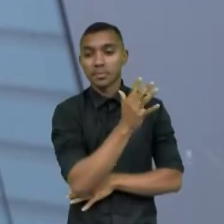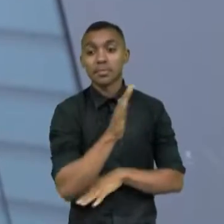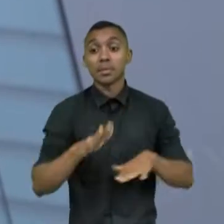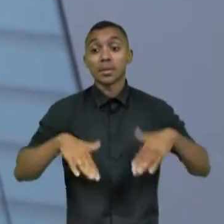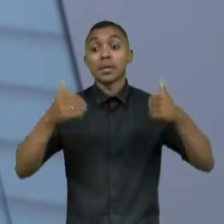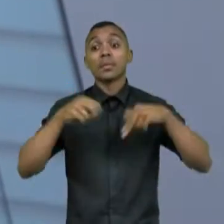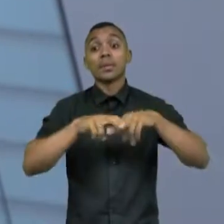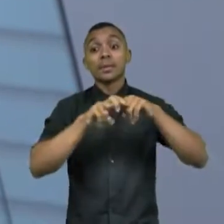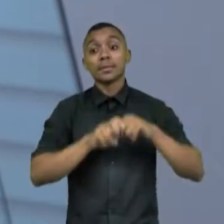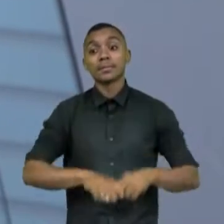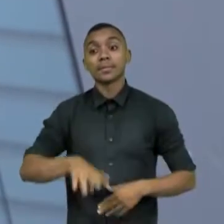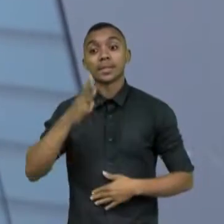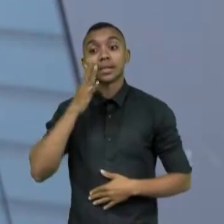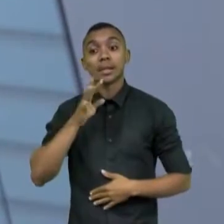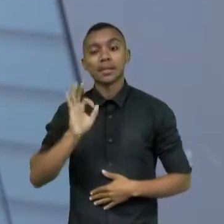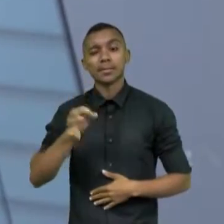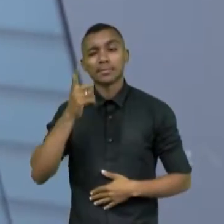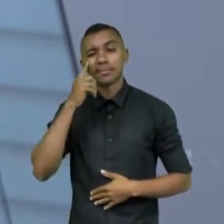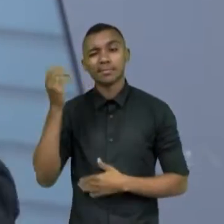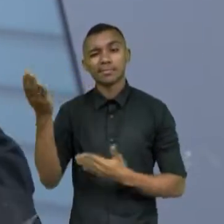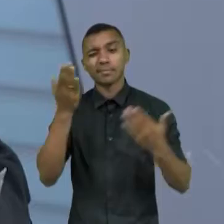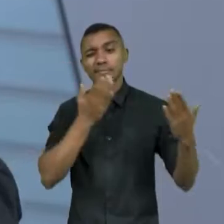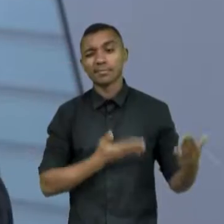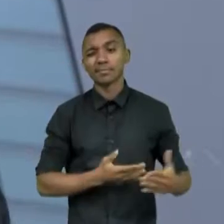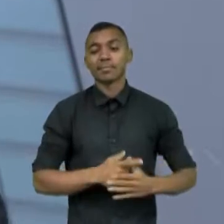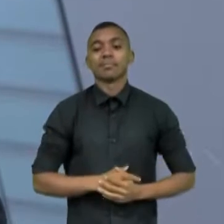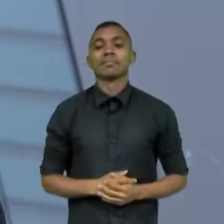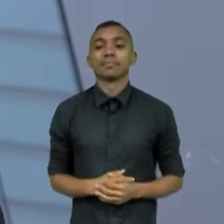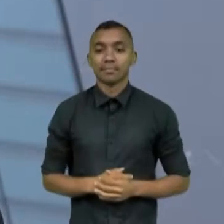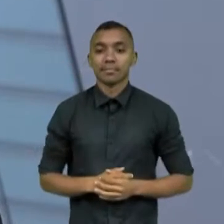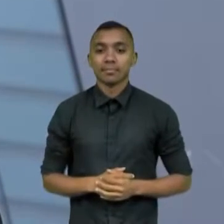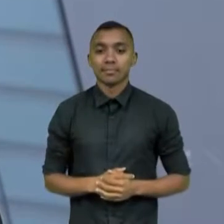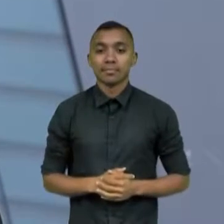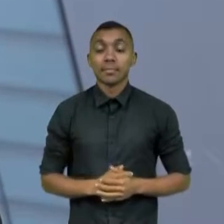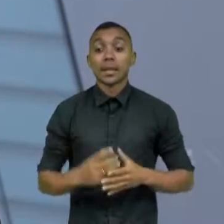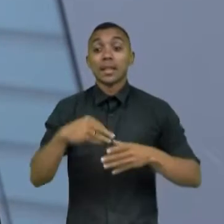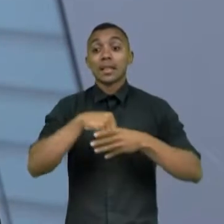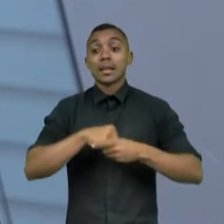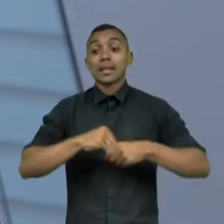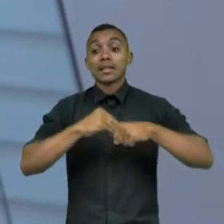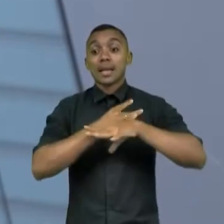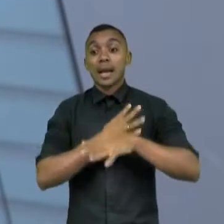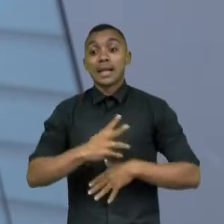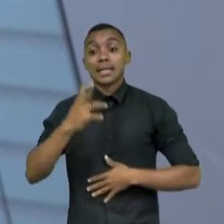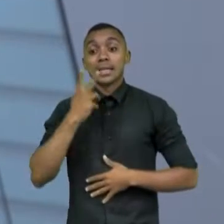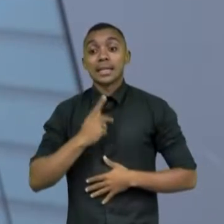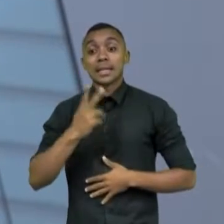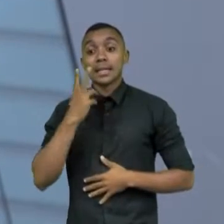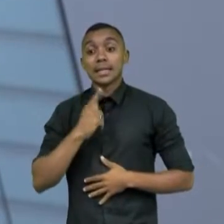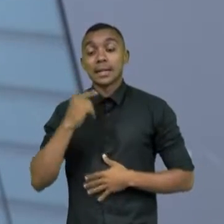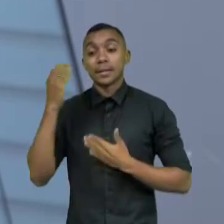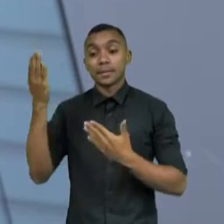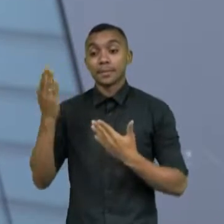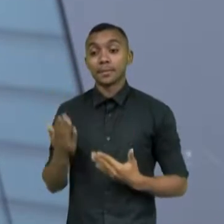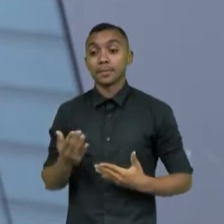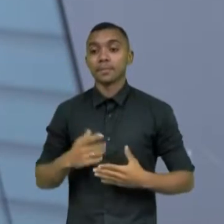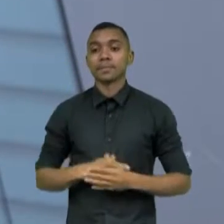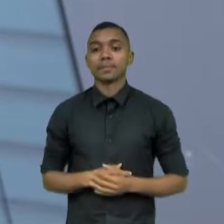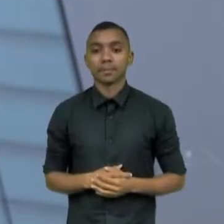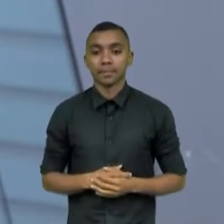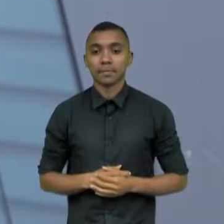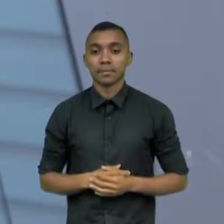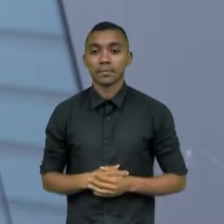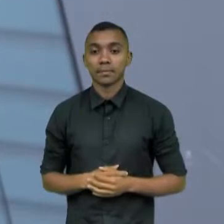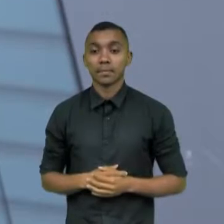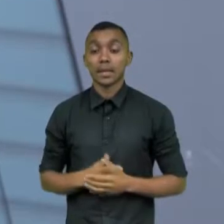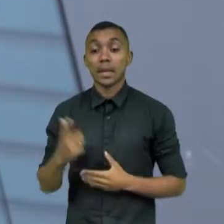legal, não é? Vamos conhecer a estratégia da Coalizão de Impacto aqui no Ceará, aqui em Fortaleza. É uma co